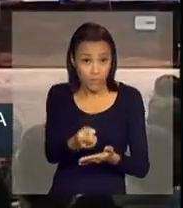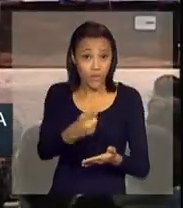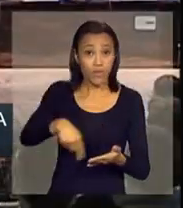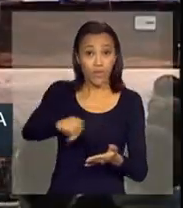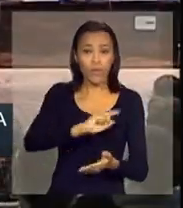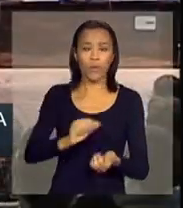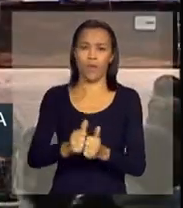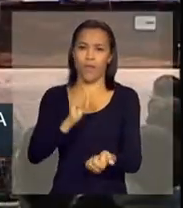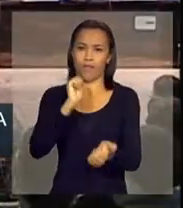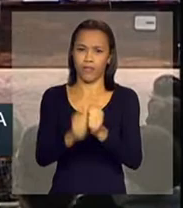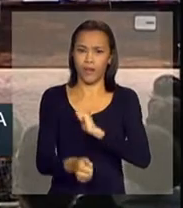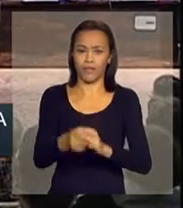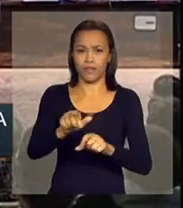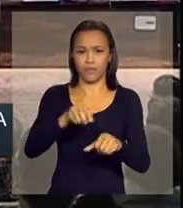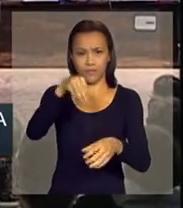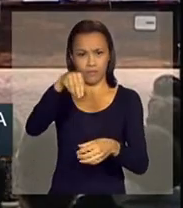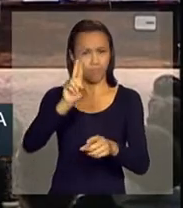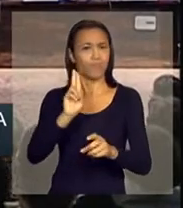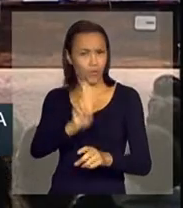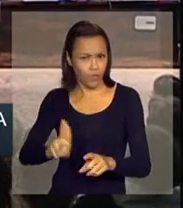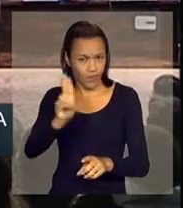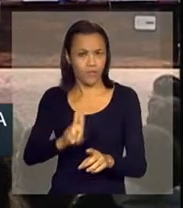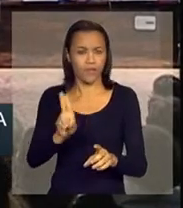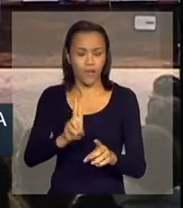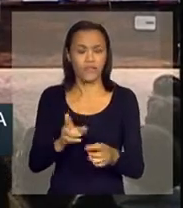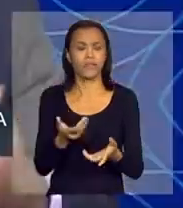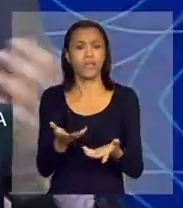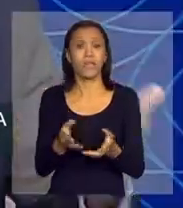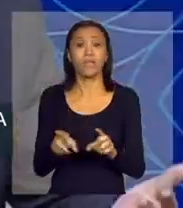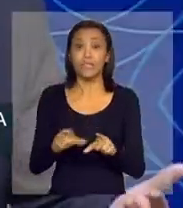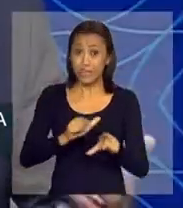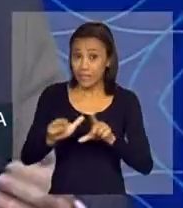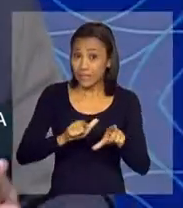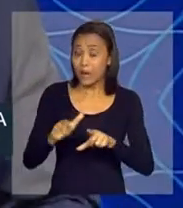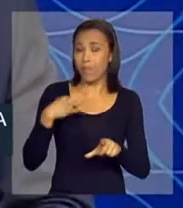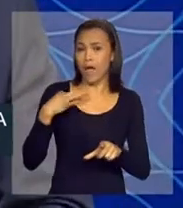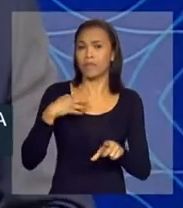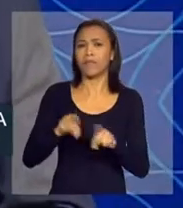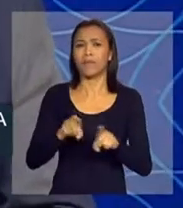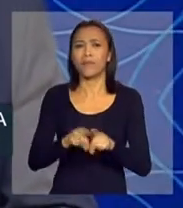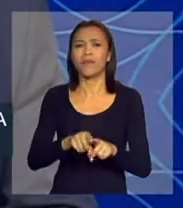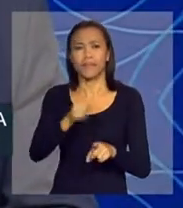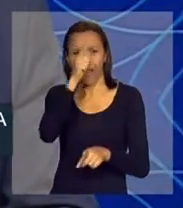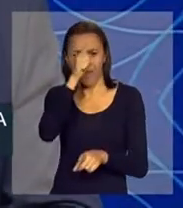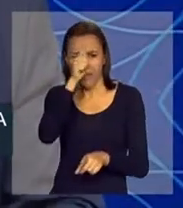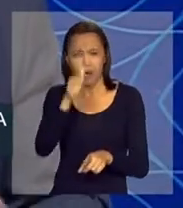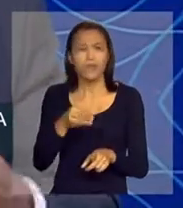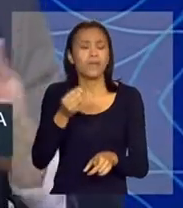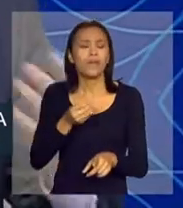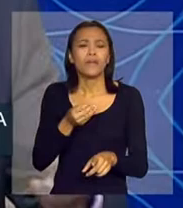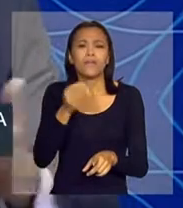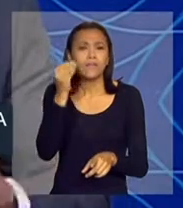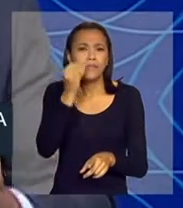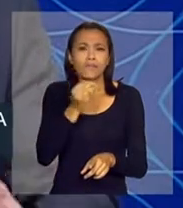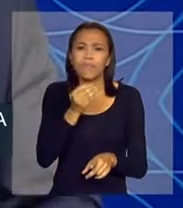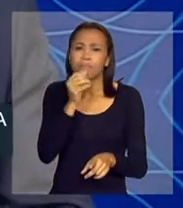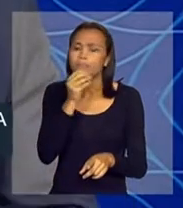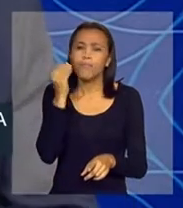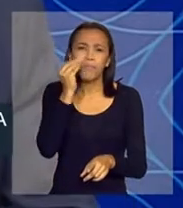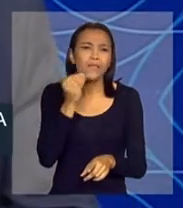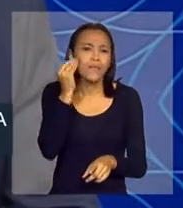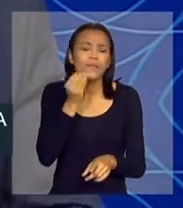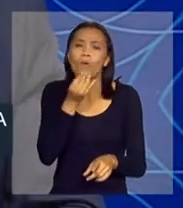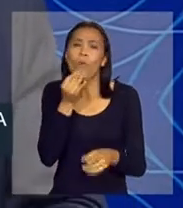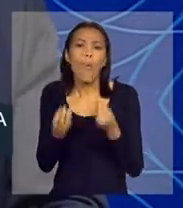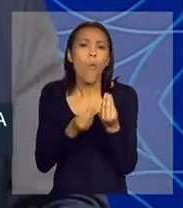inteiro e tiveram um trabalho exemplar de voluntariado, experiências na Alemanha, que foram também apreciadas por esta